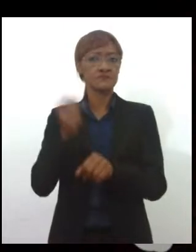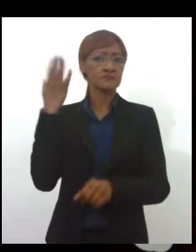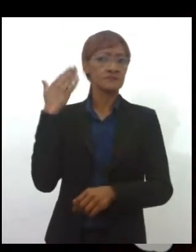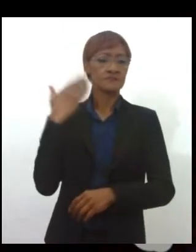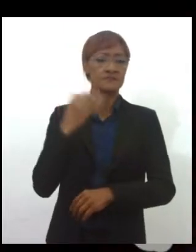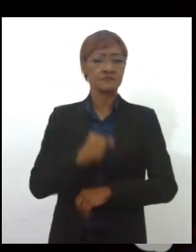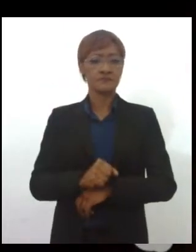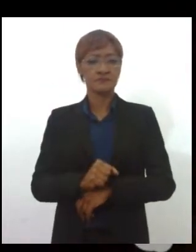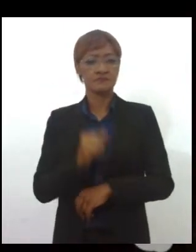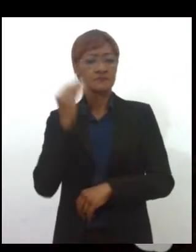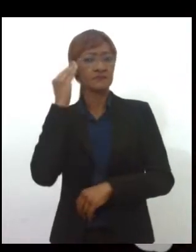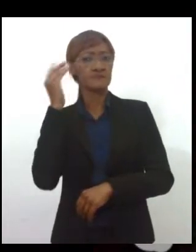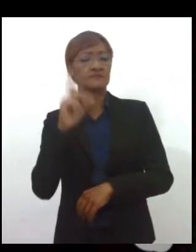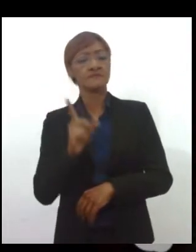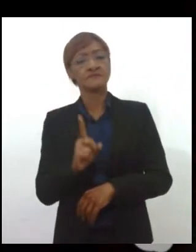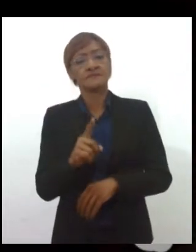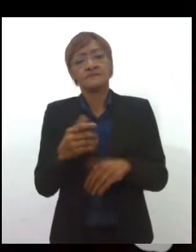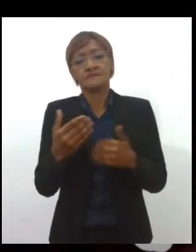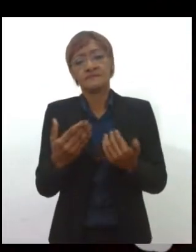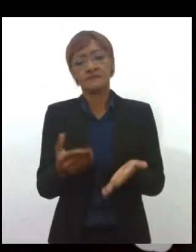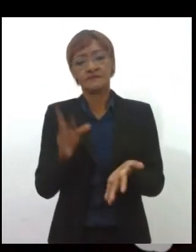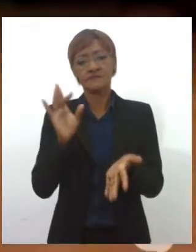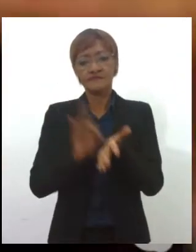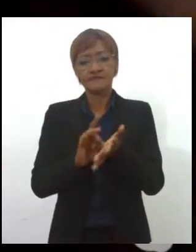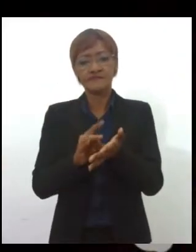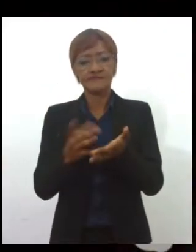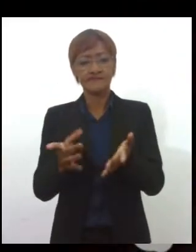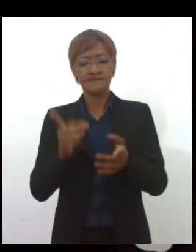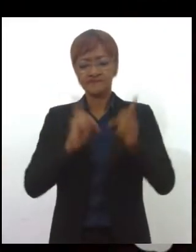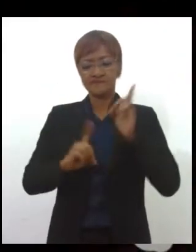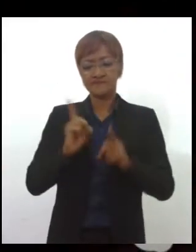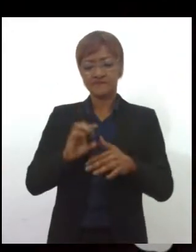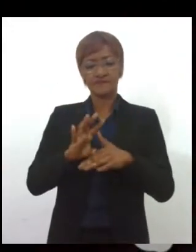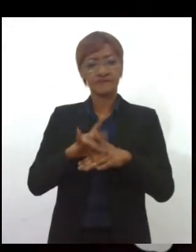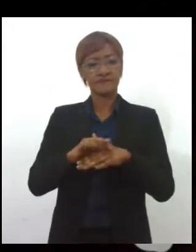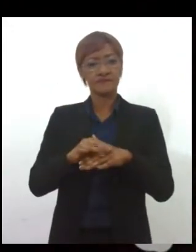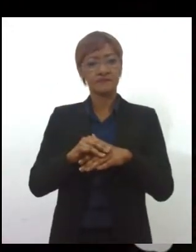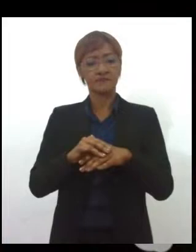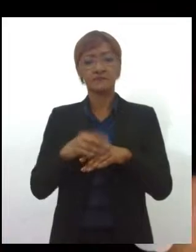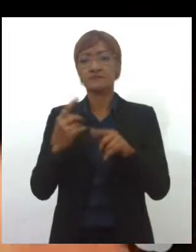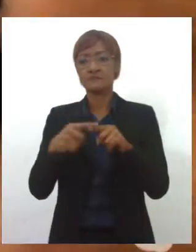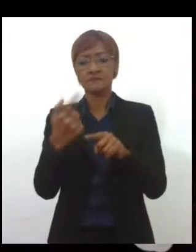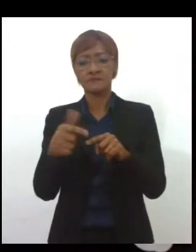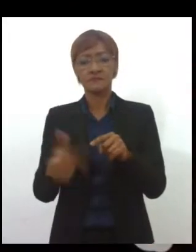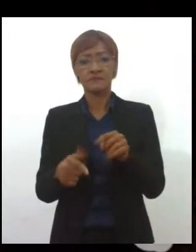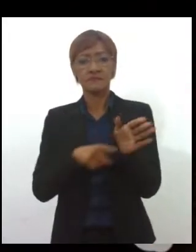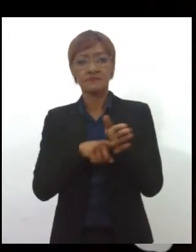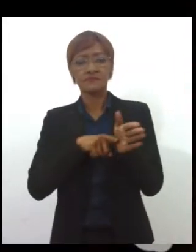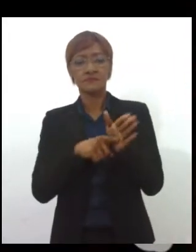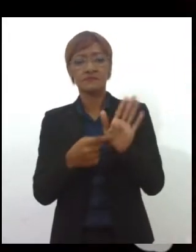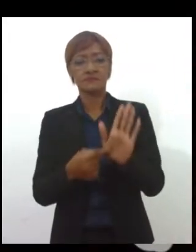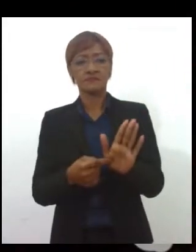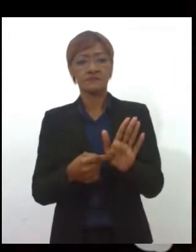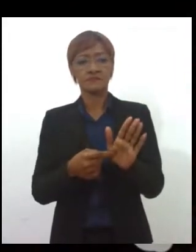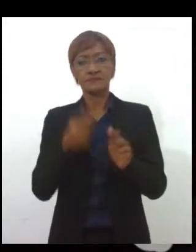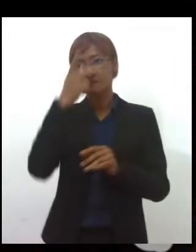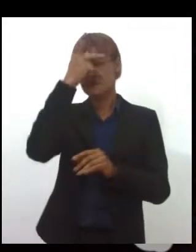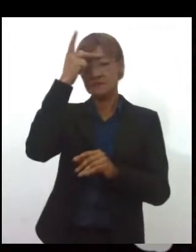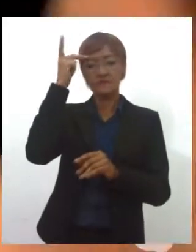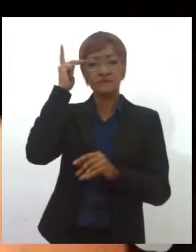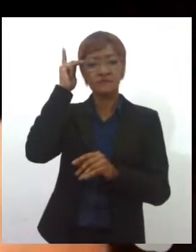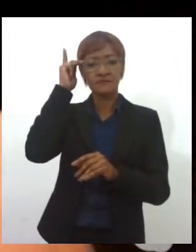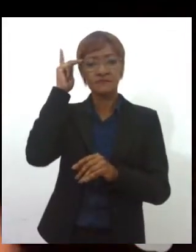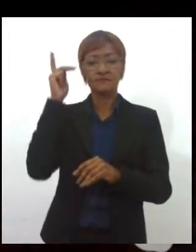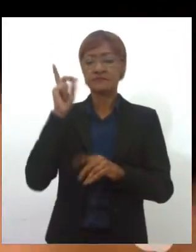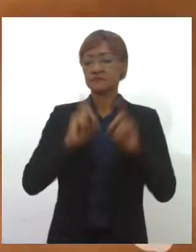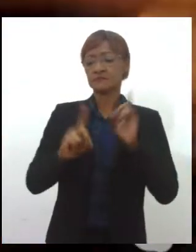podia confiar ou acreditar especificamente que a depressão era doença porque ela não aparece em nenhum exame. Um paciente portador de depressão não vai aparecer na